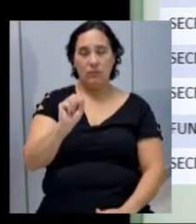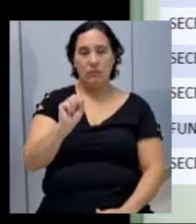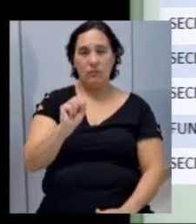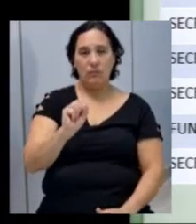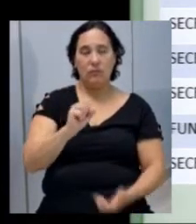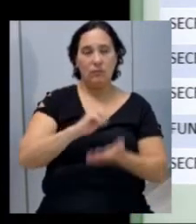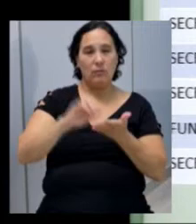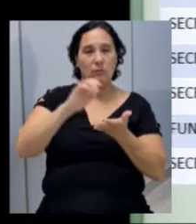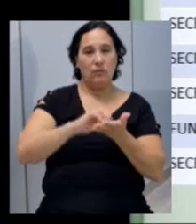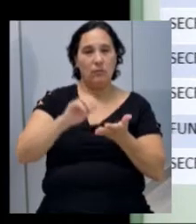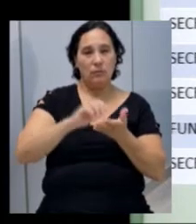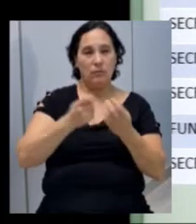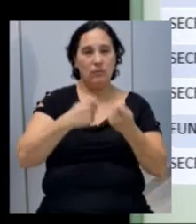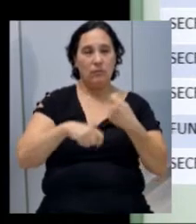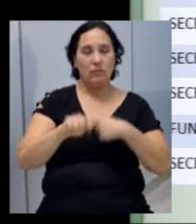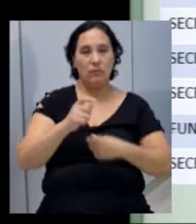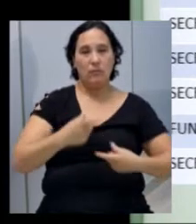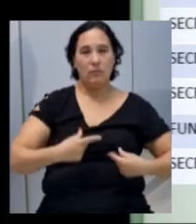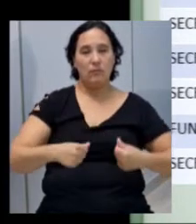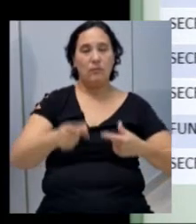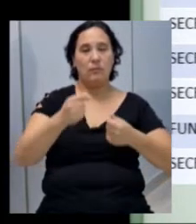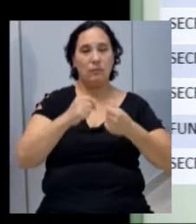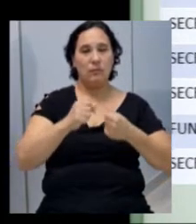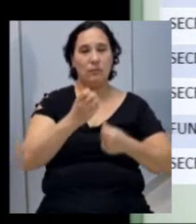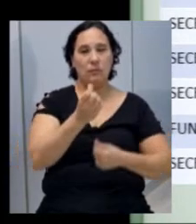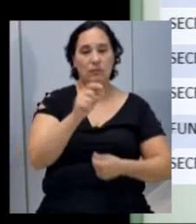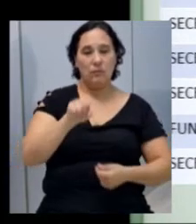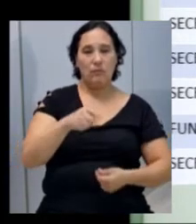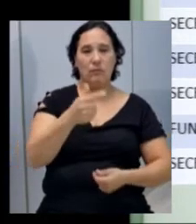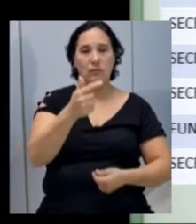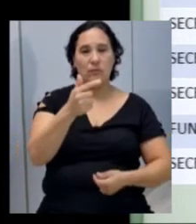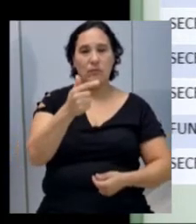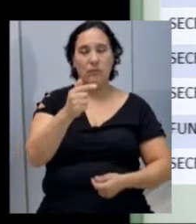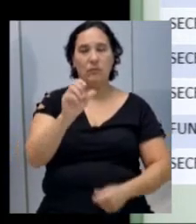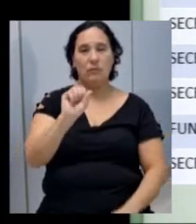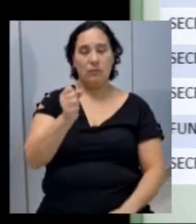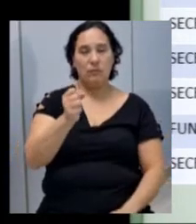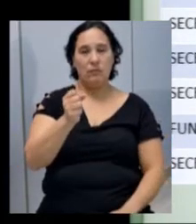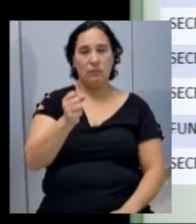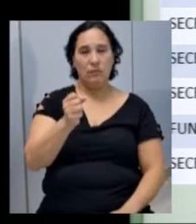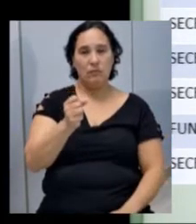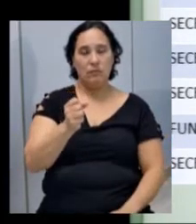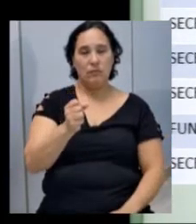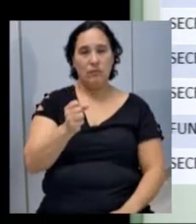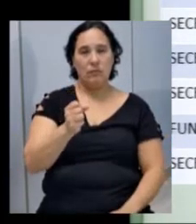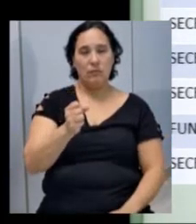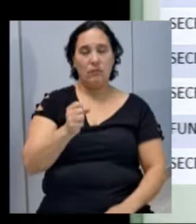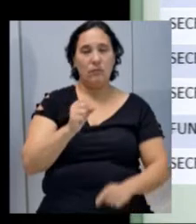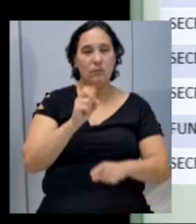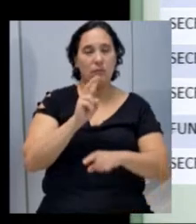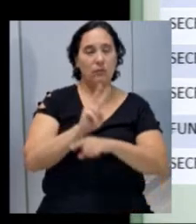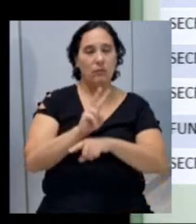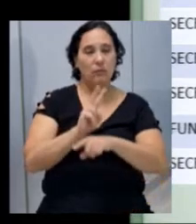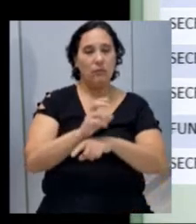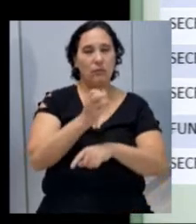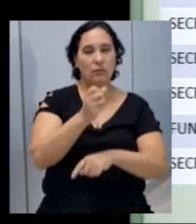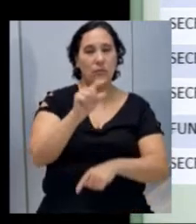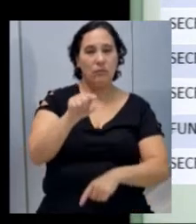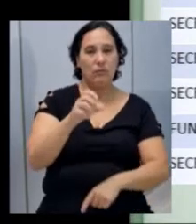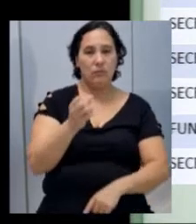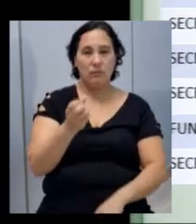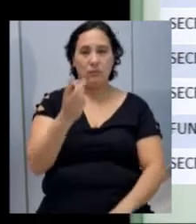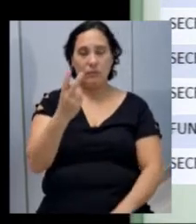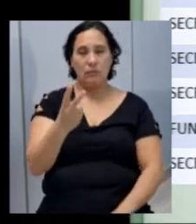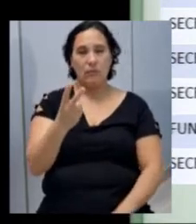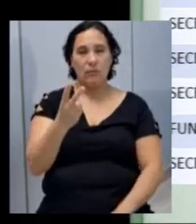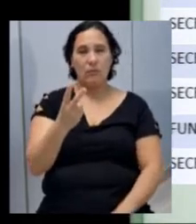Secretaria de Administração e Finanças, 6,78. Fundo Municipal de Assistência, 6,62.